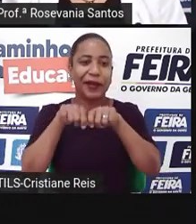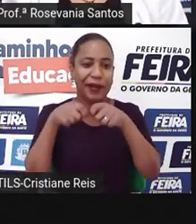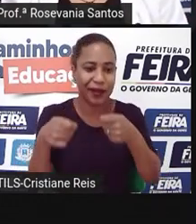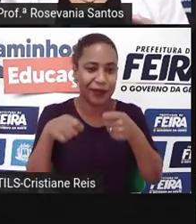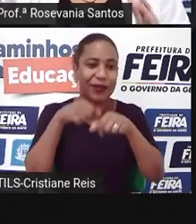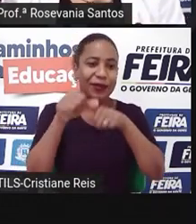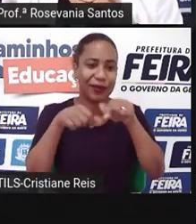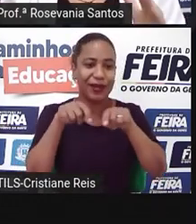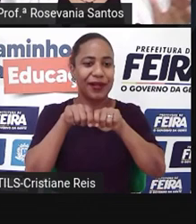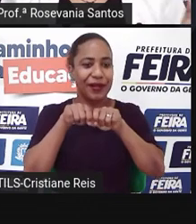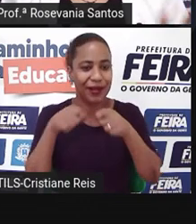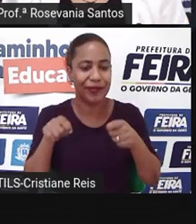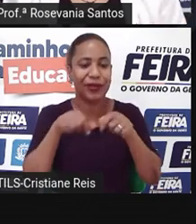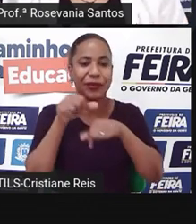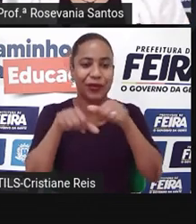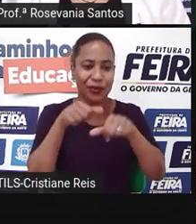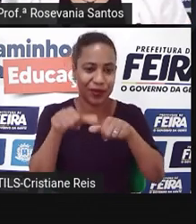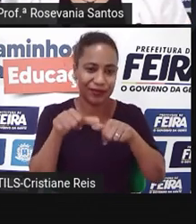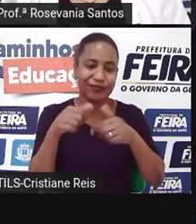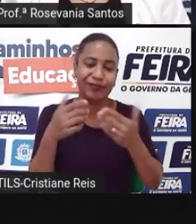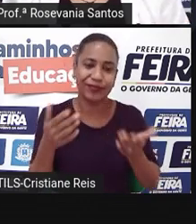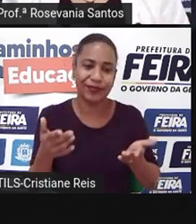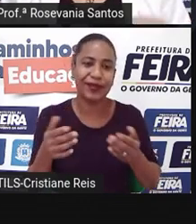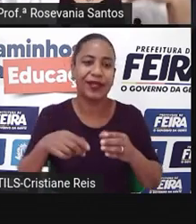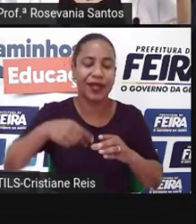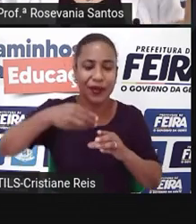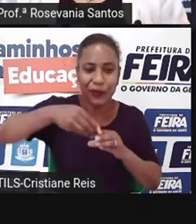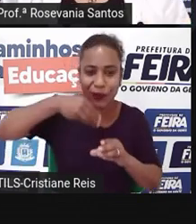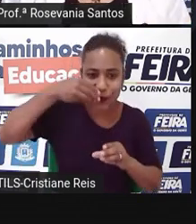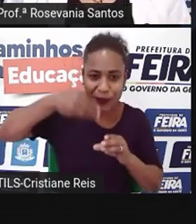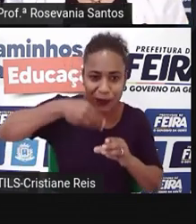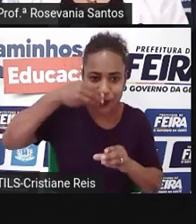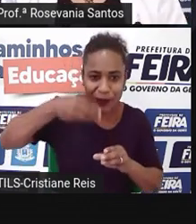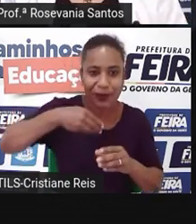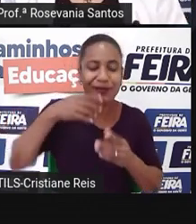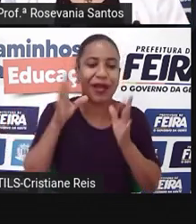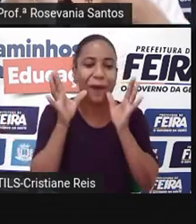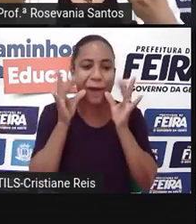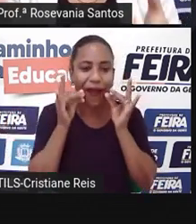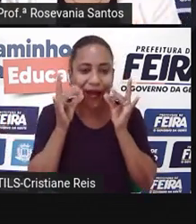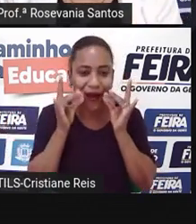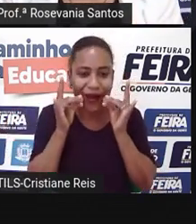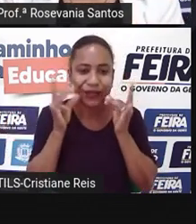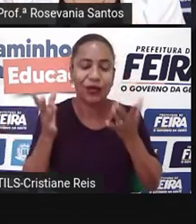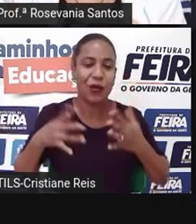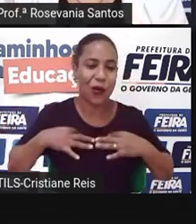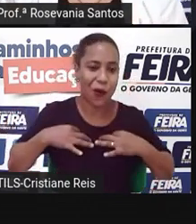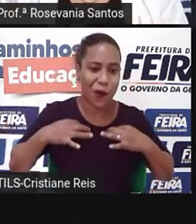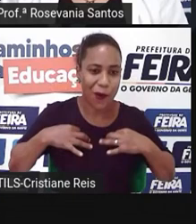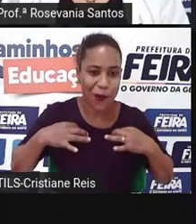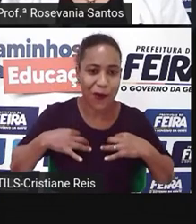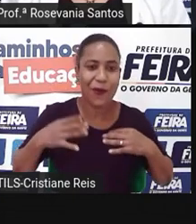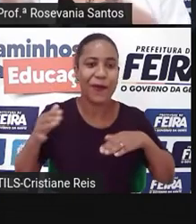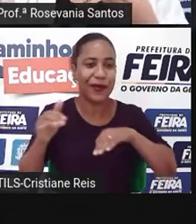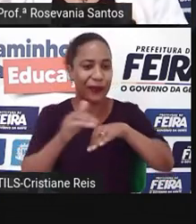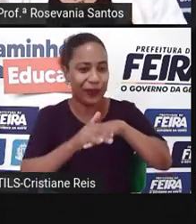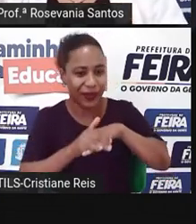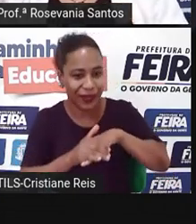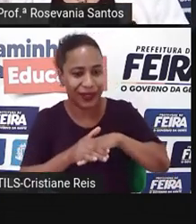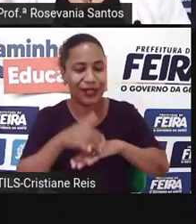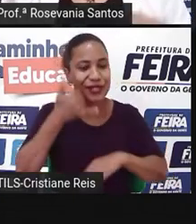de vida, vamos dizer assim, intermediária, como talheres, vasos plásticos, roupas, tênis,